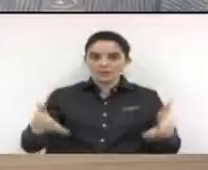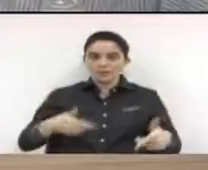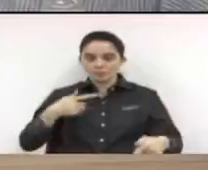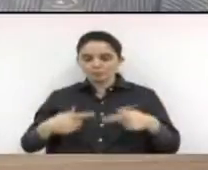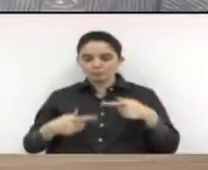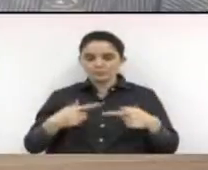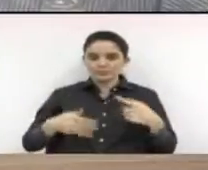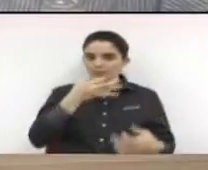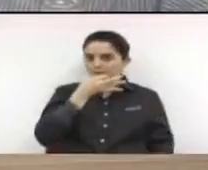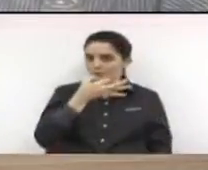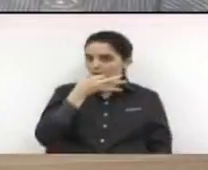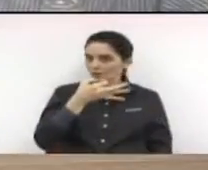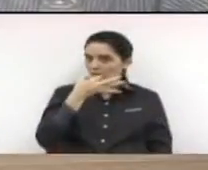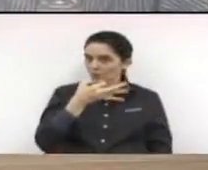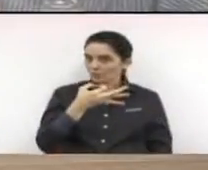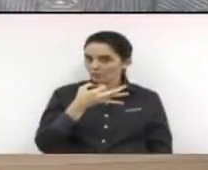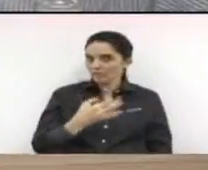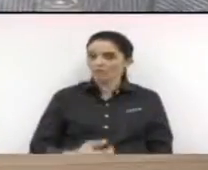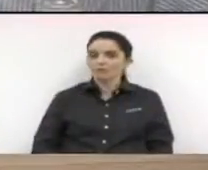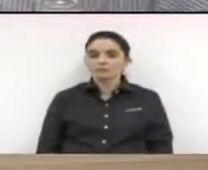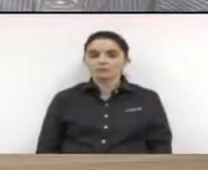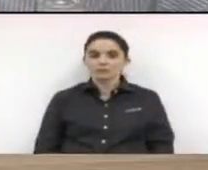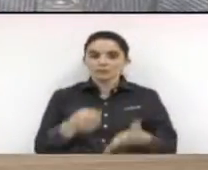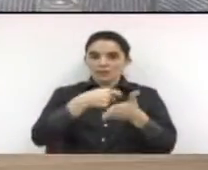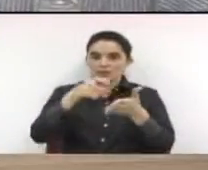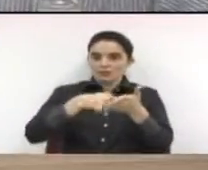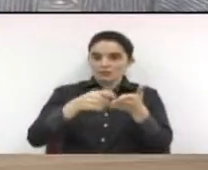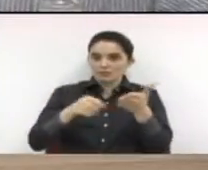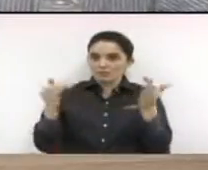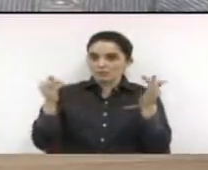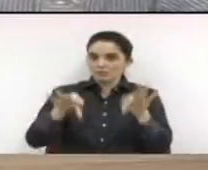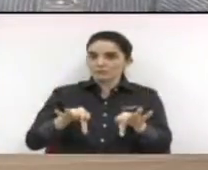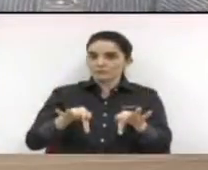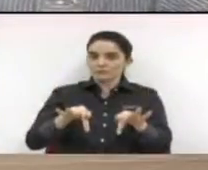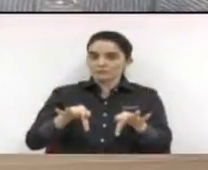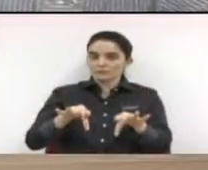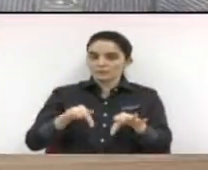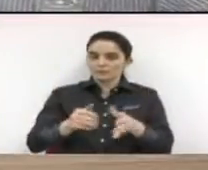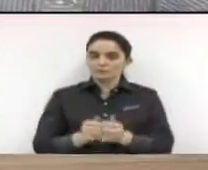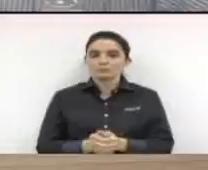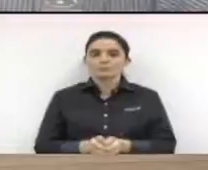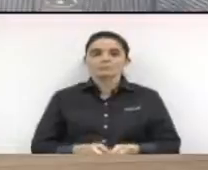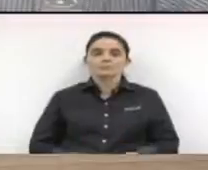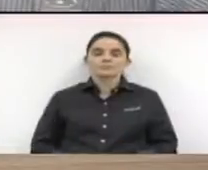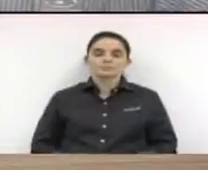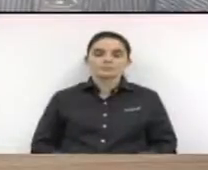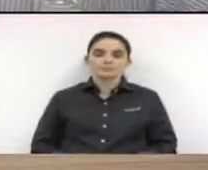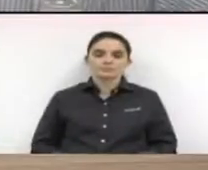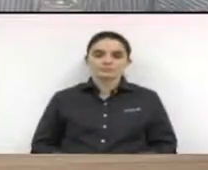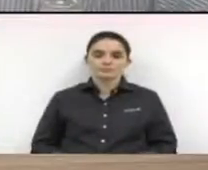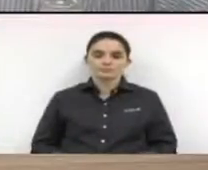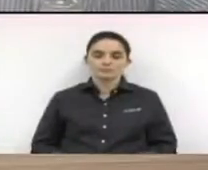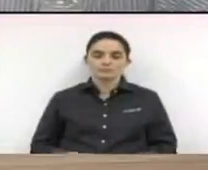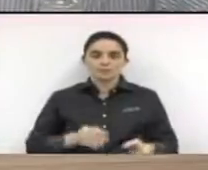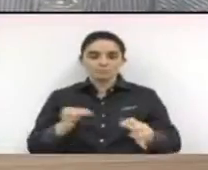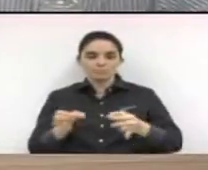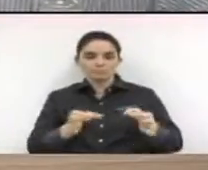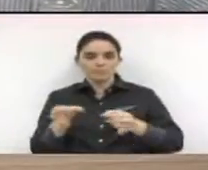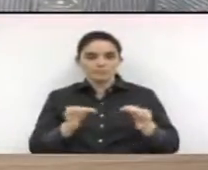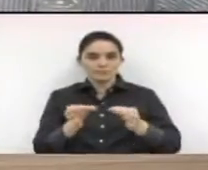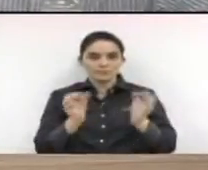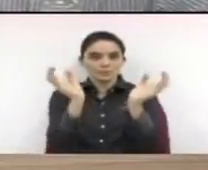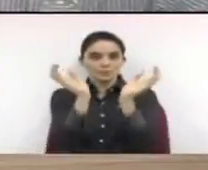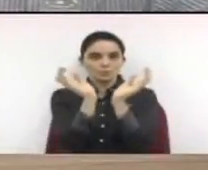discussão a redação final elaborada pela Comissão Permanente de Constituição,